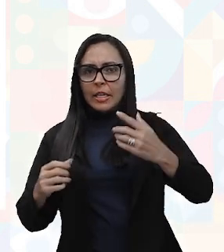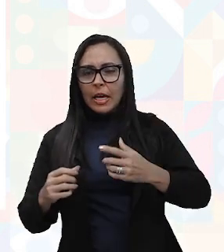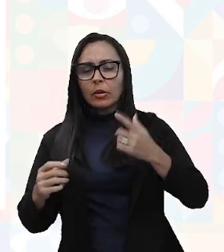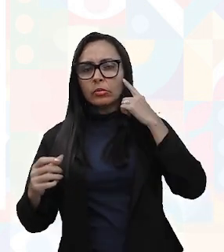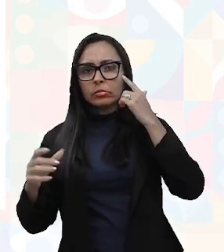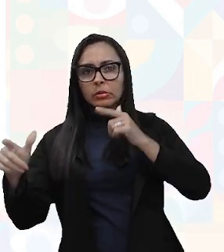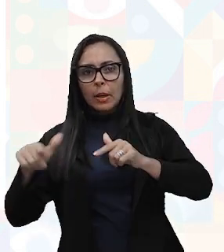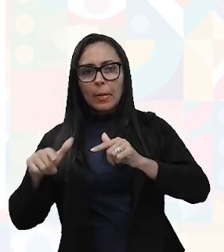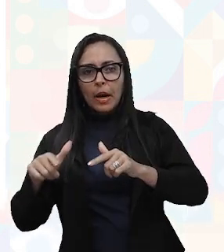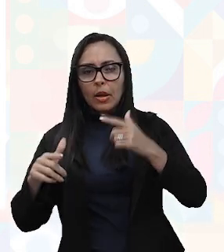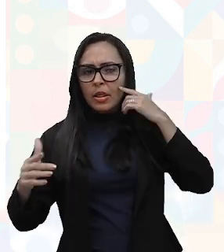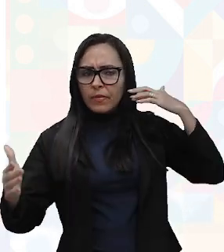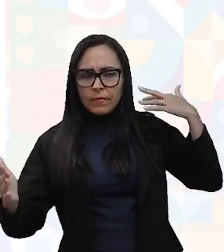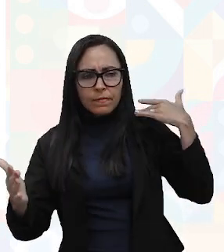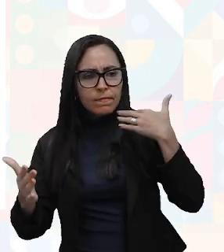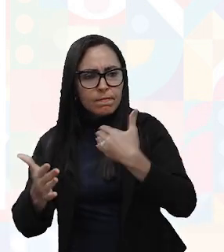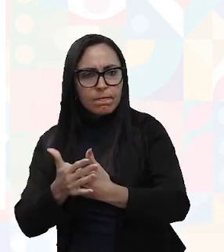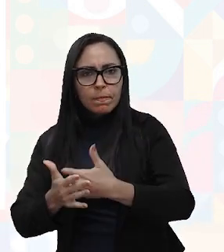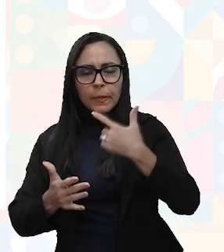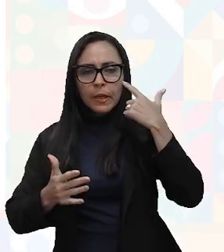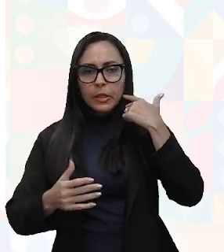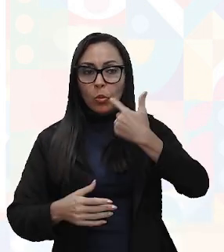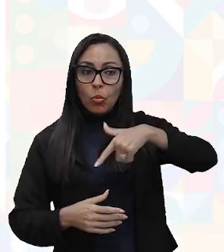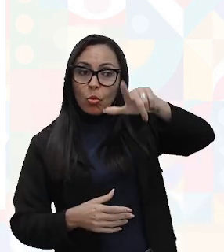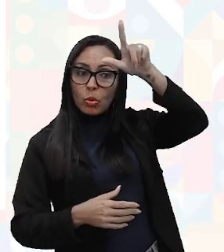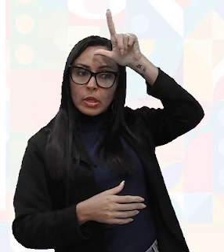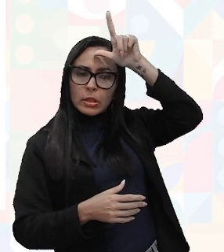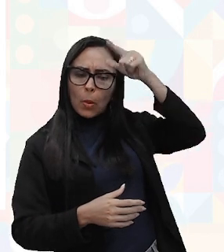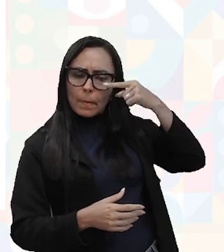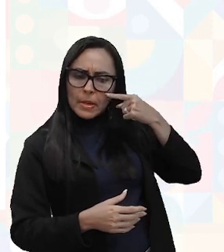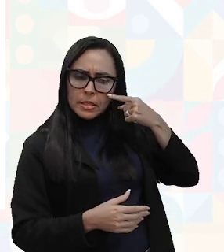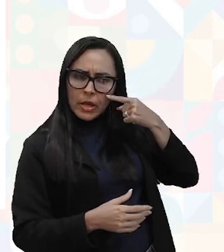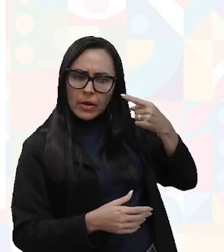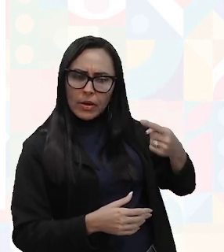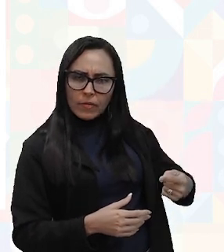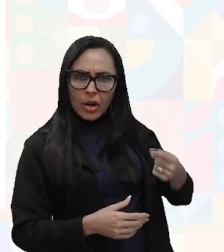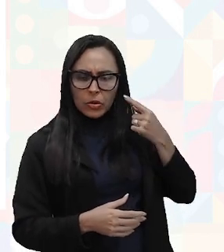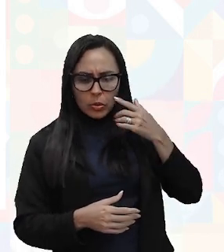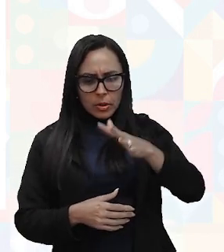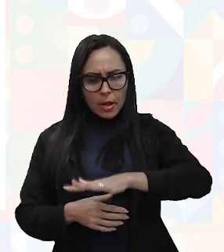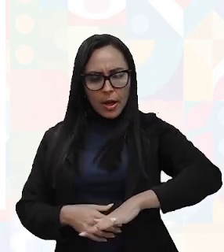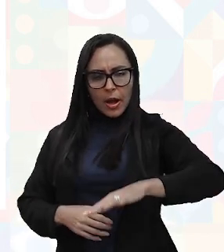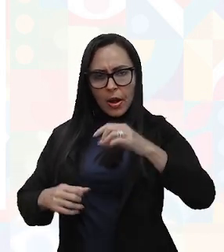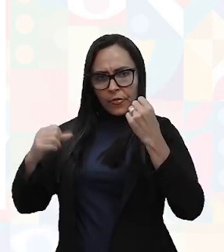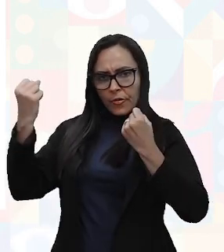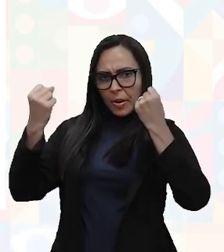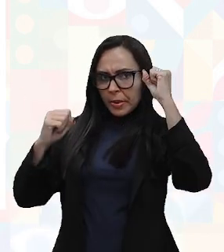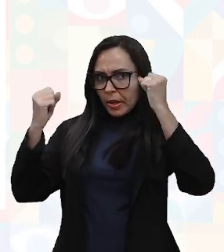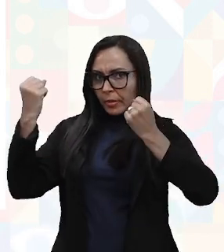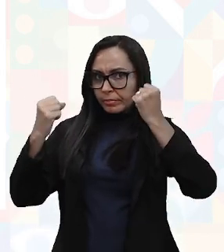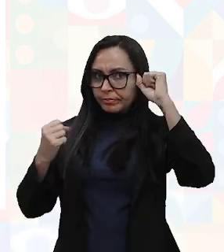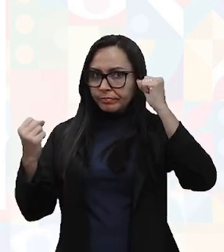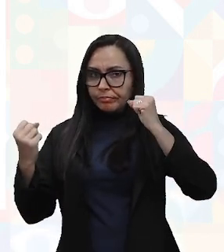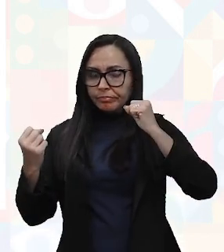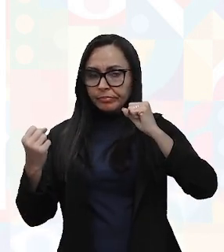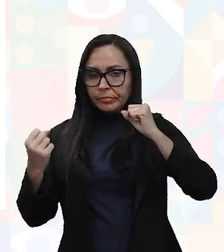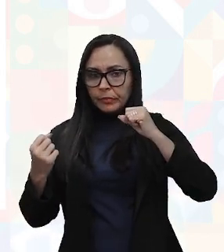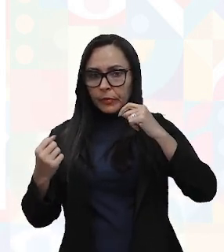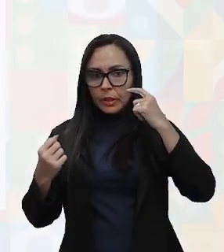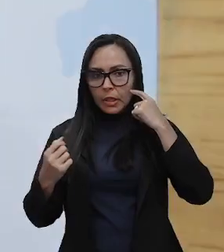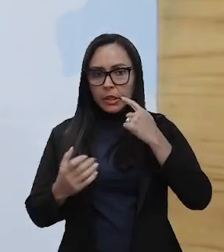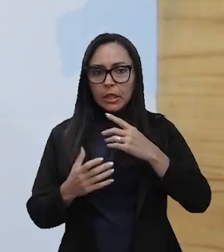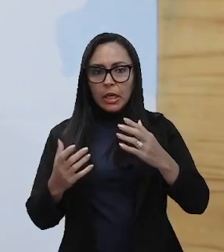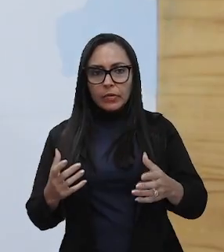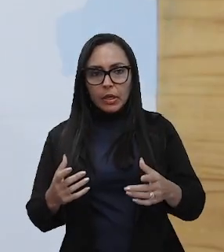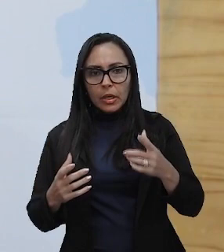Então, a partir do momento que os líderes observaram que as fábricas estavam com sua